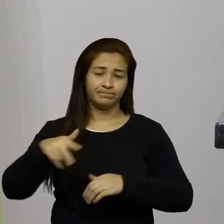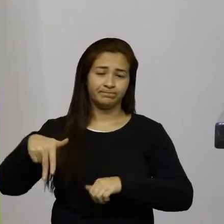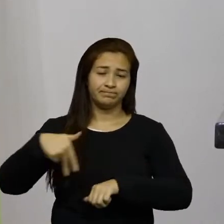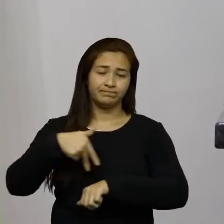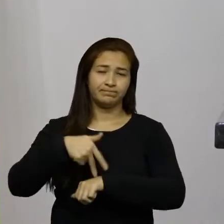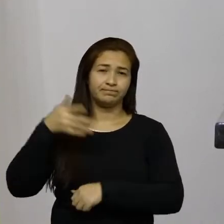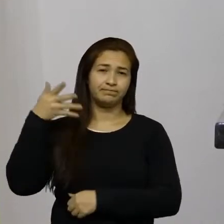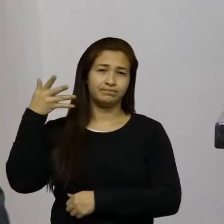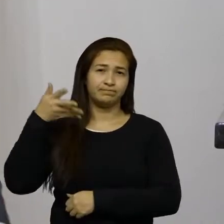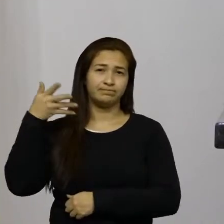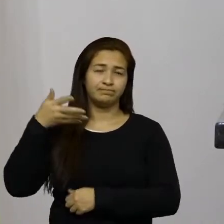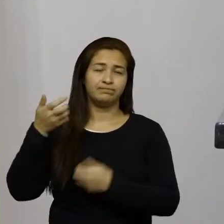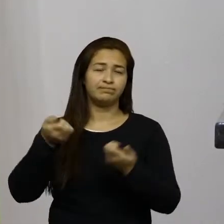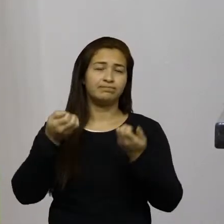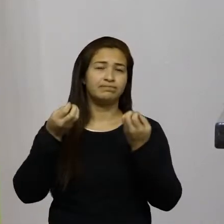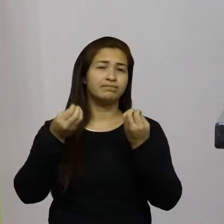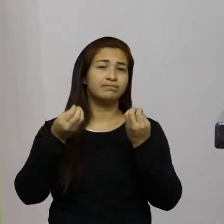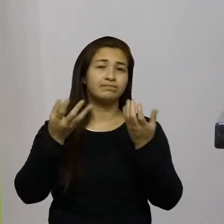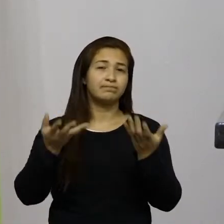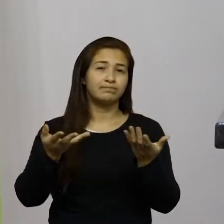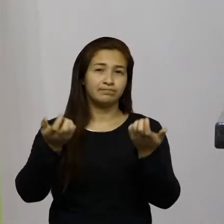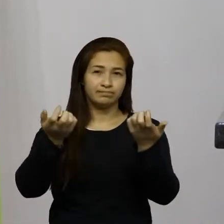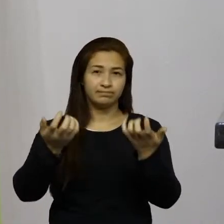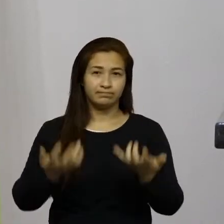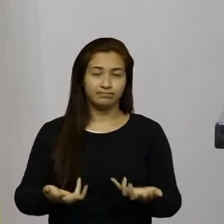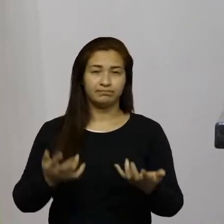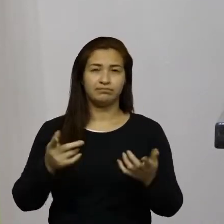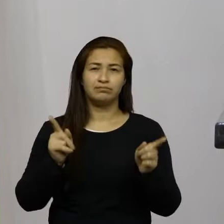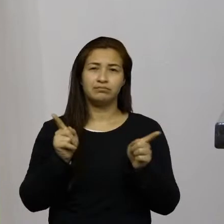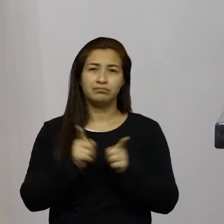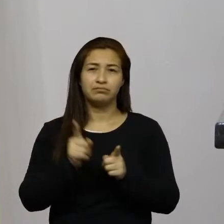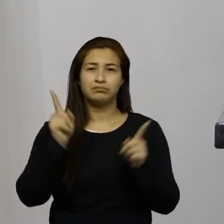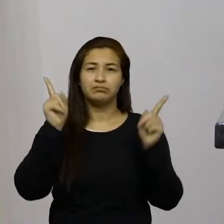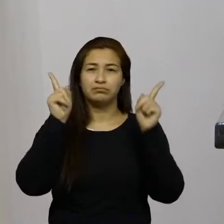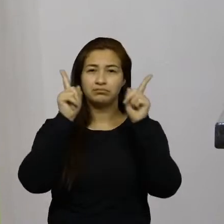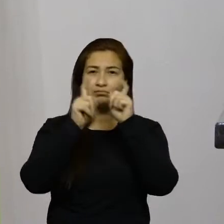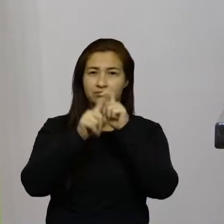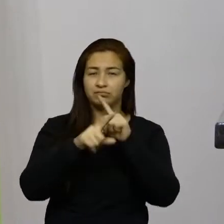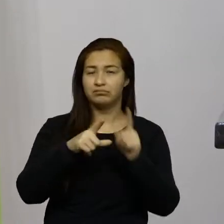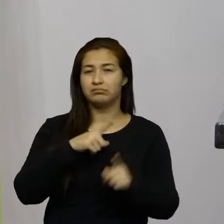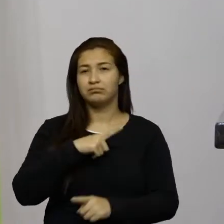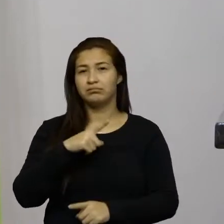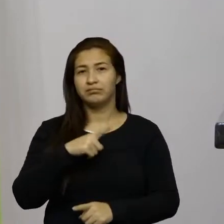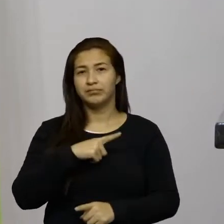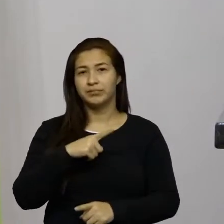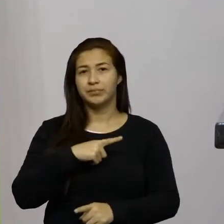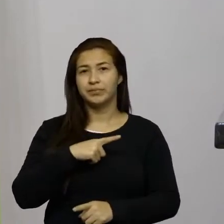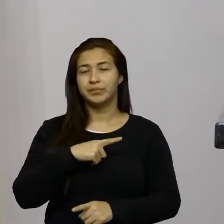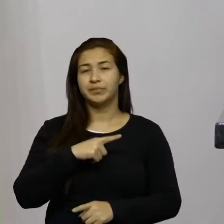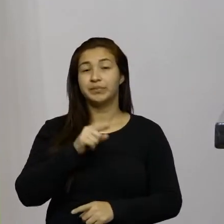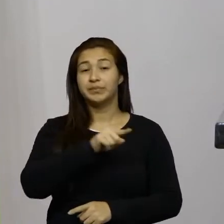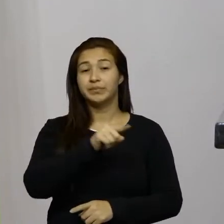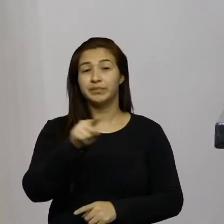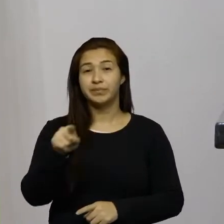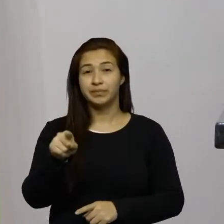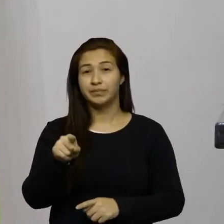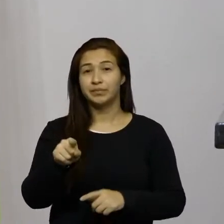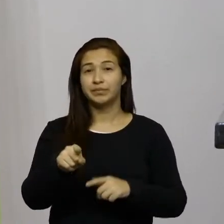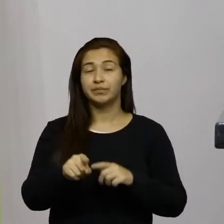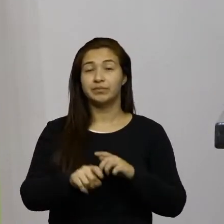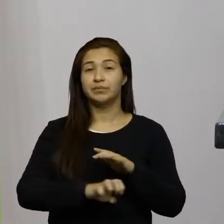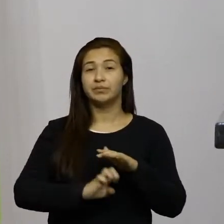tribuna para falar um pouco das dificuldades encontradas pelos geradores de emprego pelos